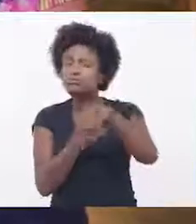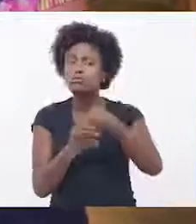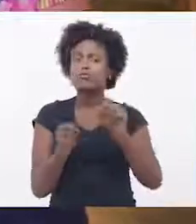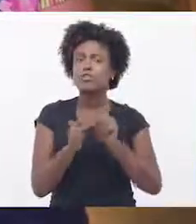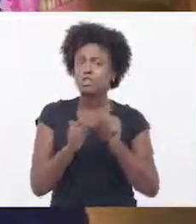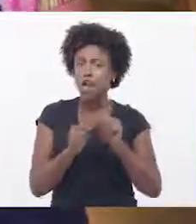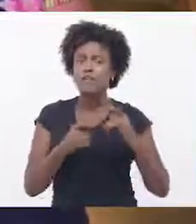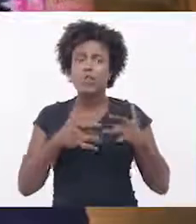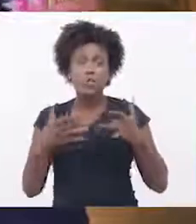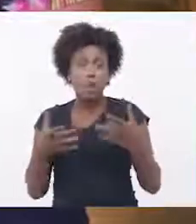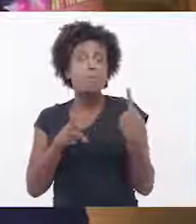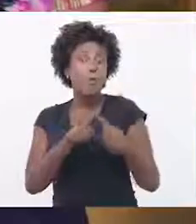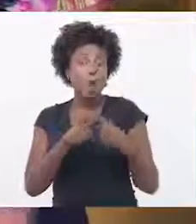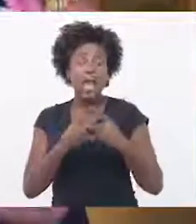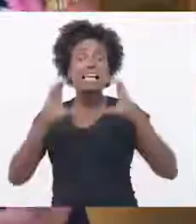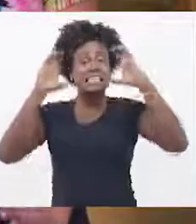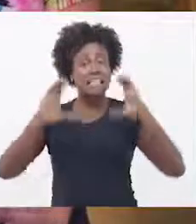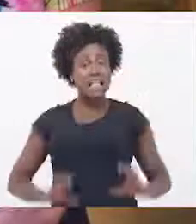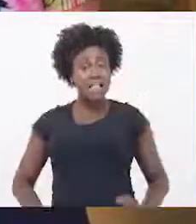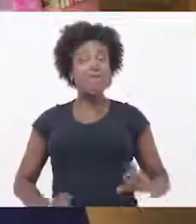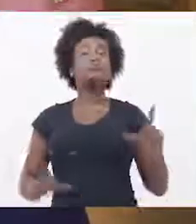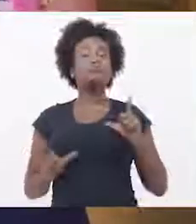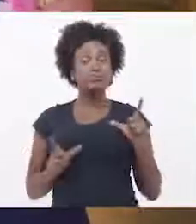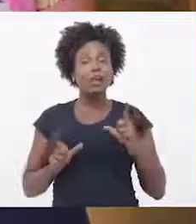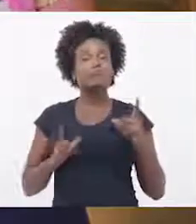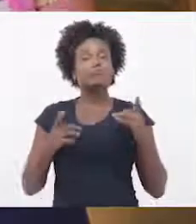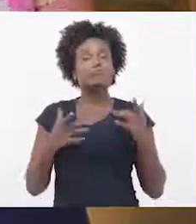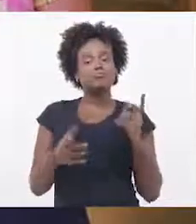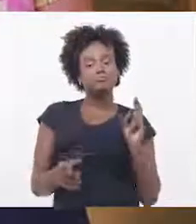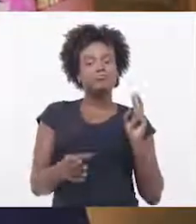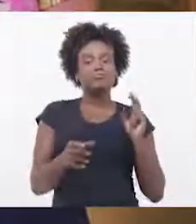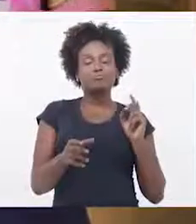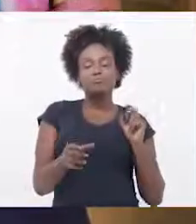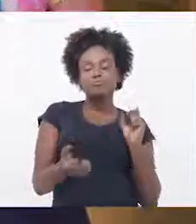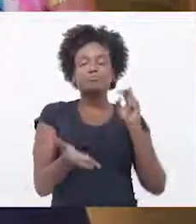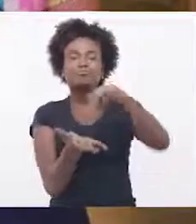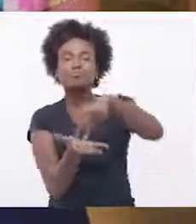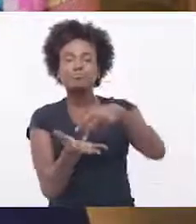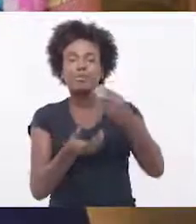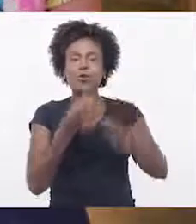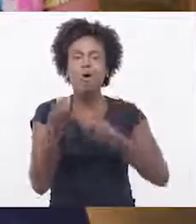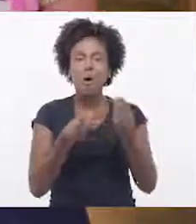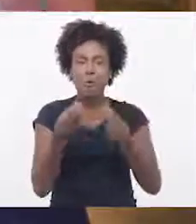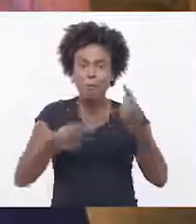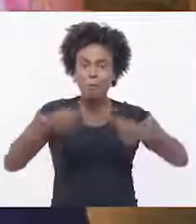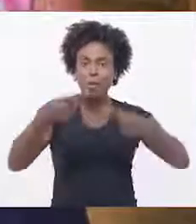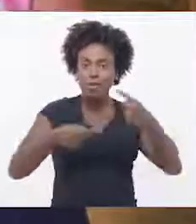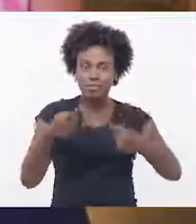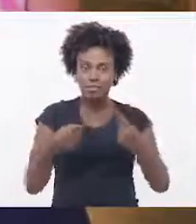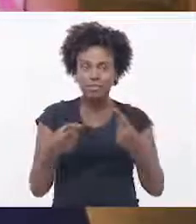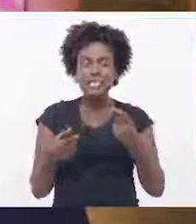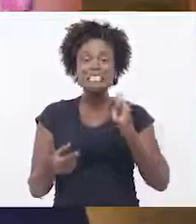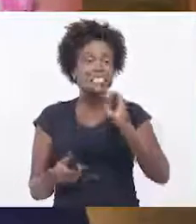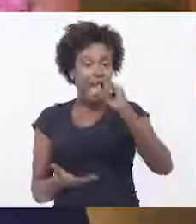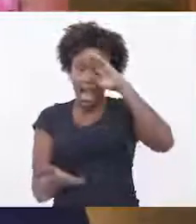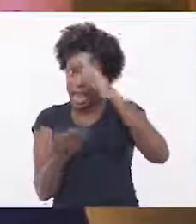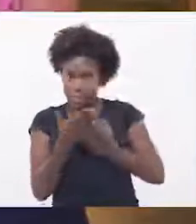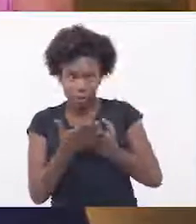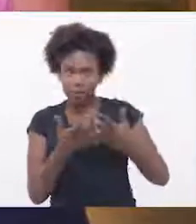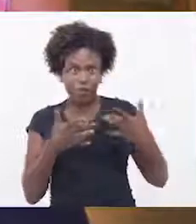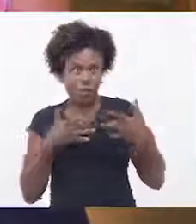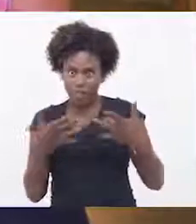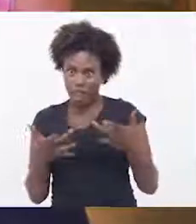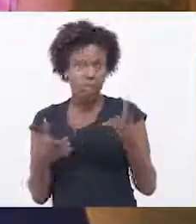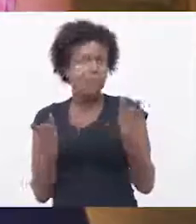política participativa para além do voto. O primeiro passo é a gente acreditar no voluntariado. Se eu não acredito no voluntariado, eu não vou trabalhar bem com o voluntário,